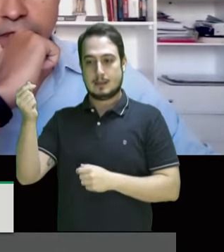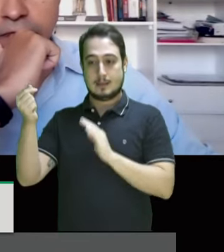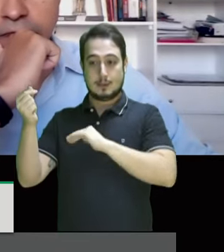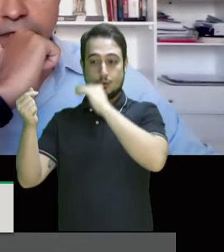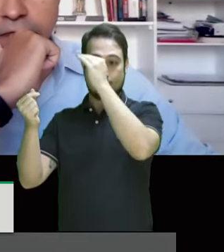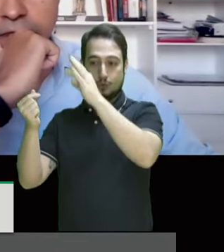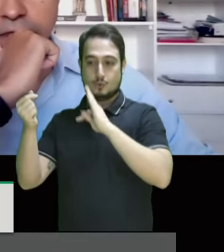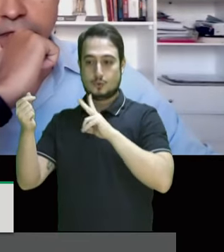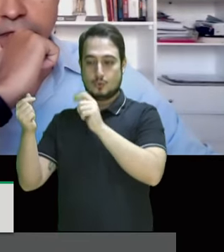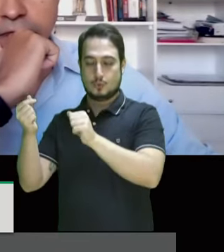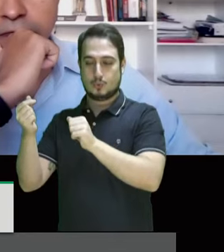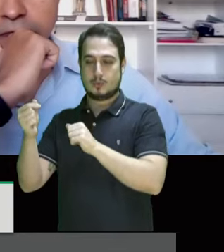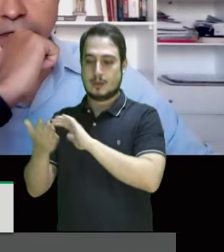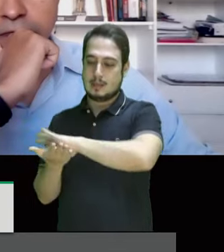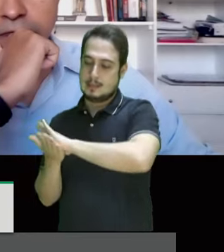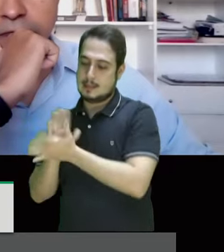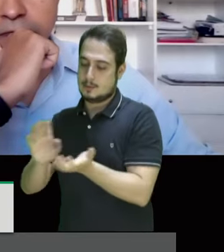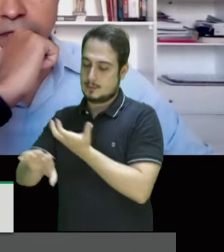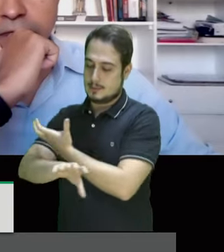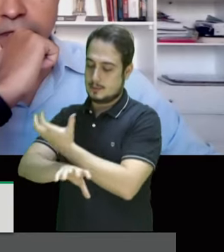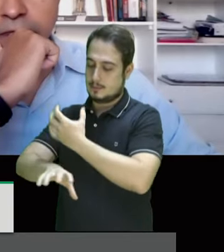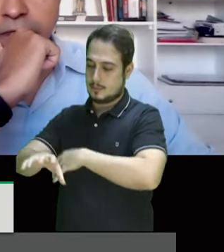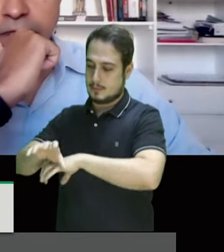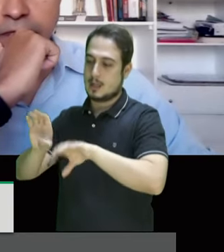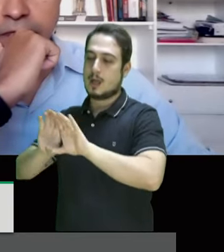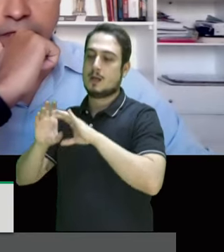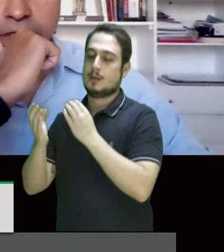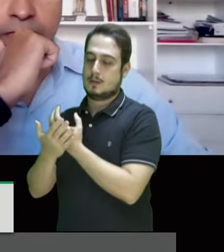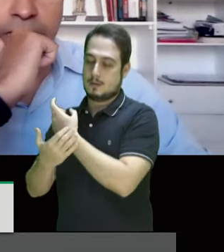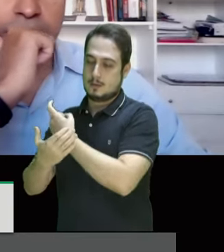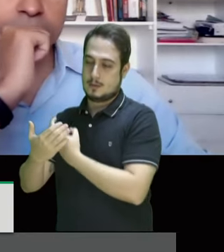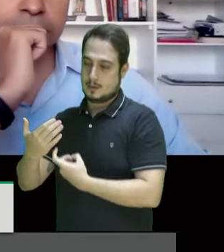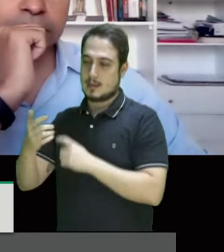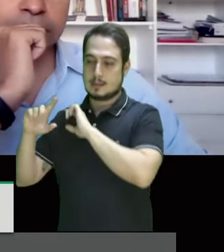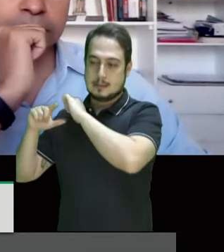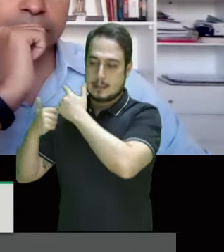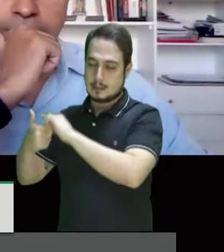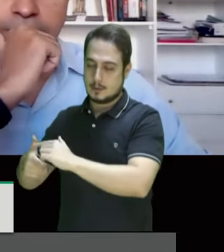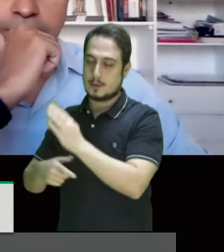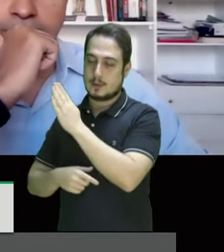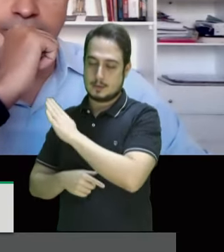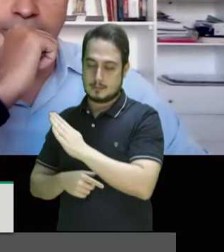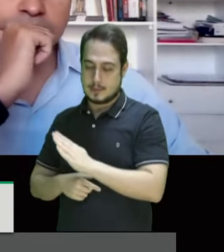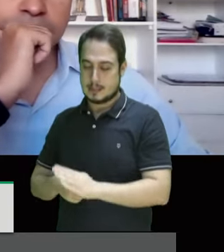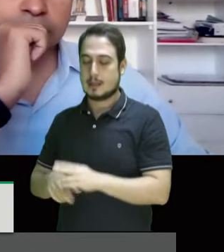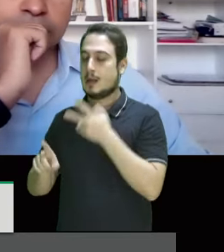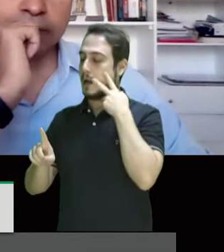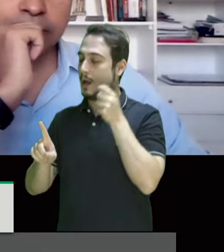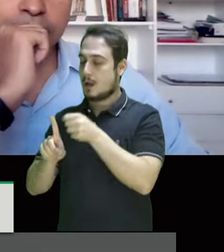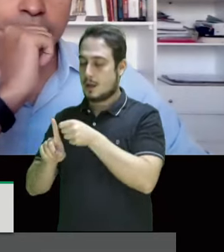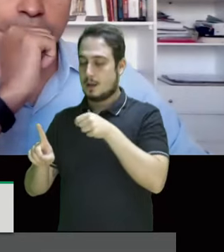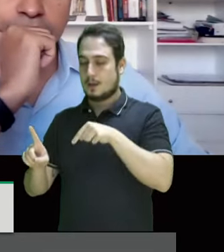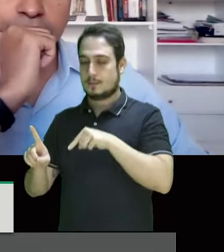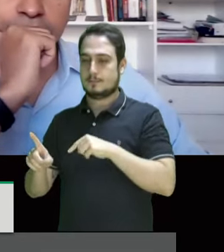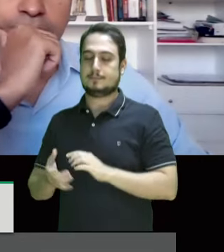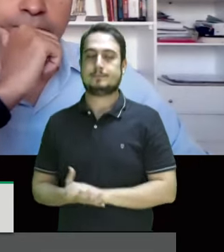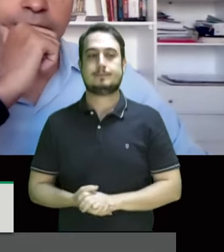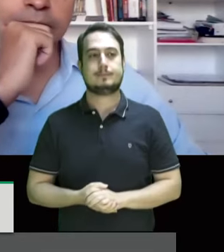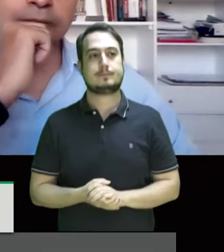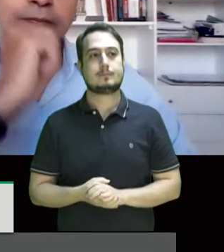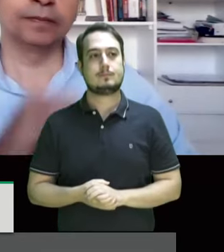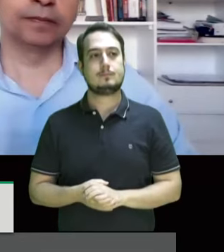e destruição do meio ambiente e das comunidades tradicionais quilombolas acima de todos